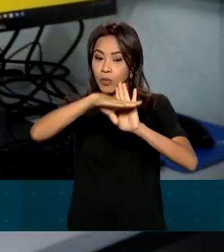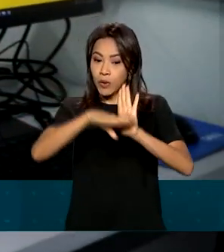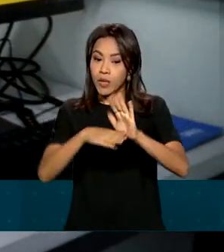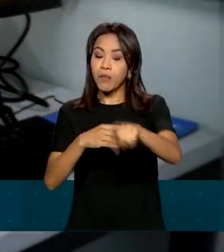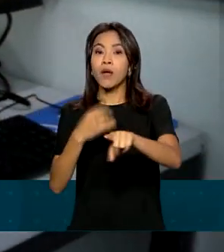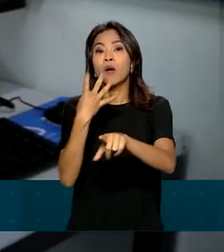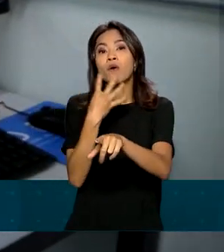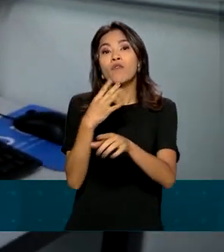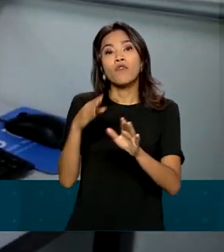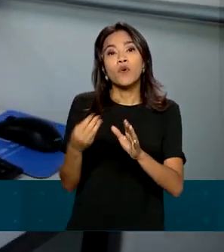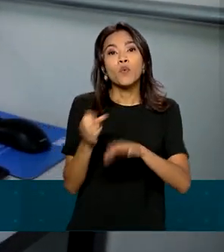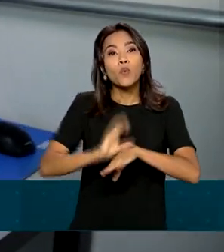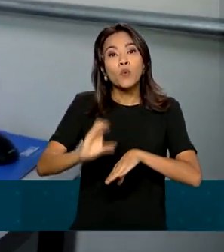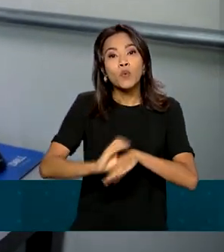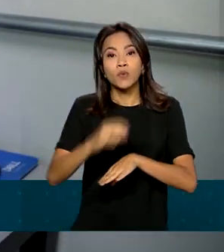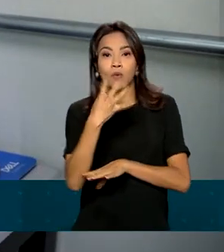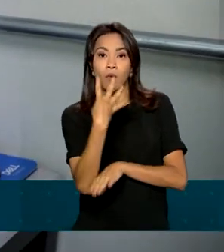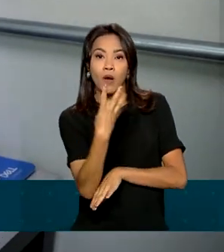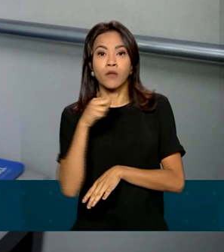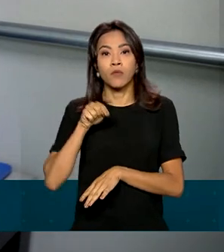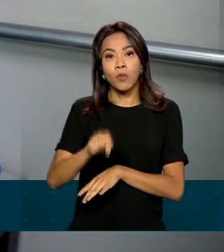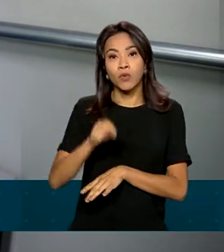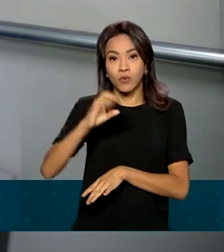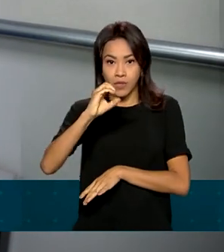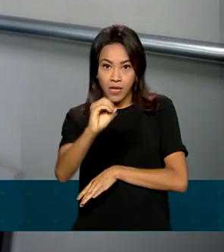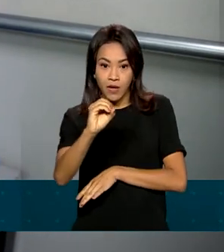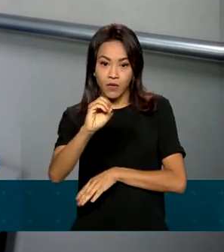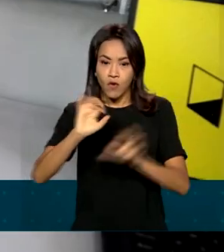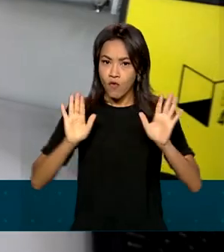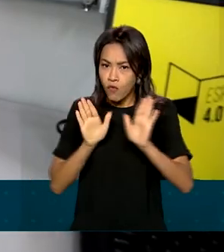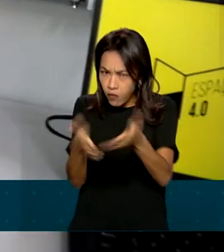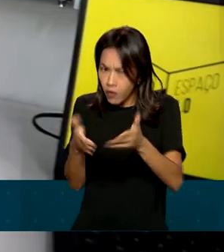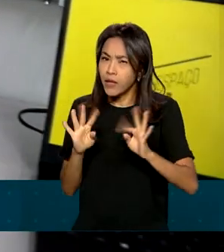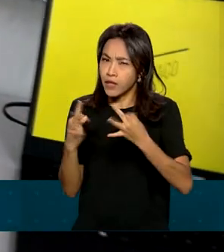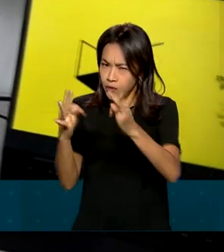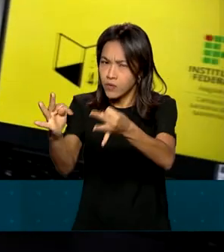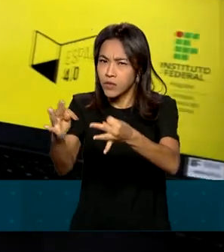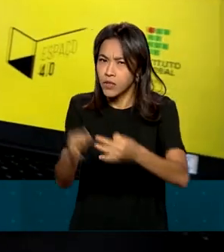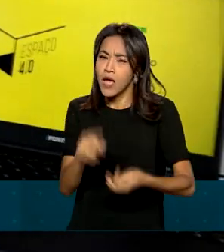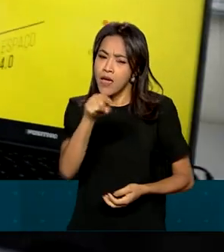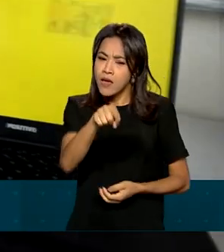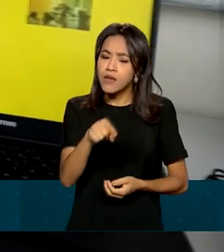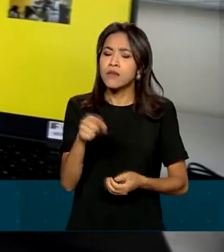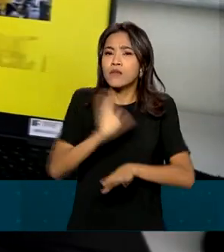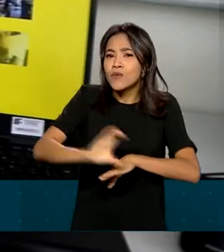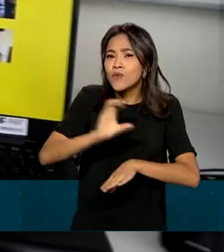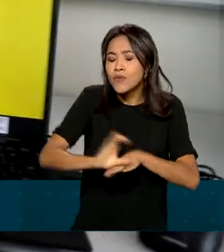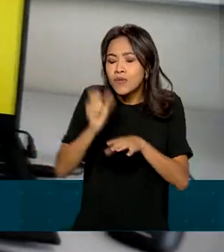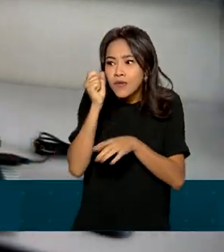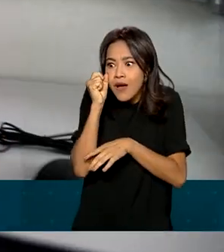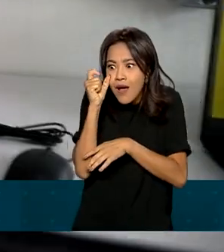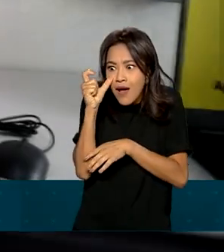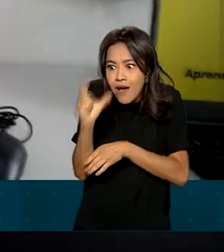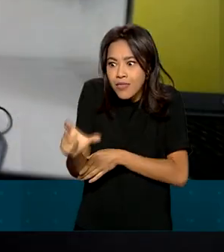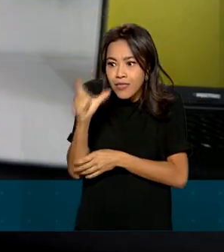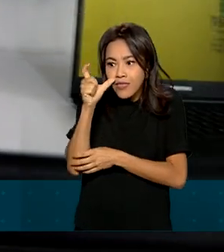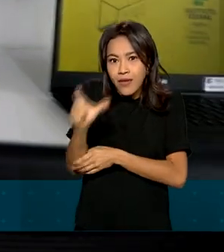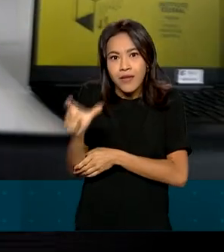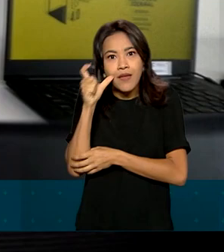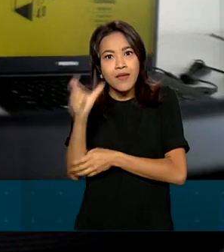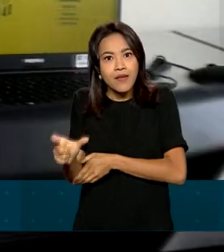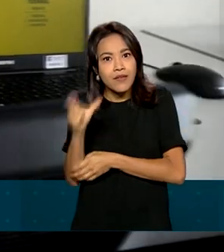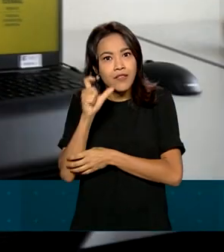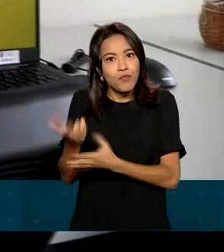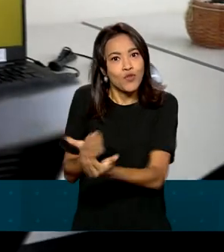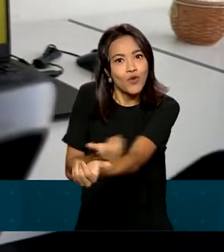.0, com foco na área de tecnologia e inovação. Os cursos, que despertam grande interesse na juventude atual, são